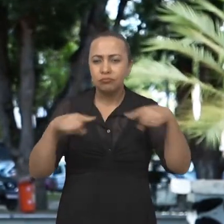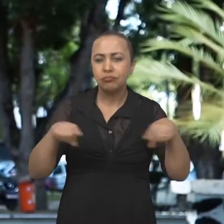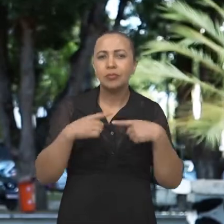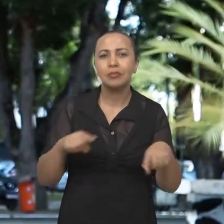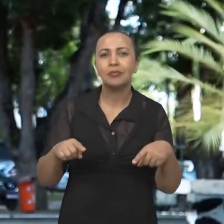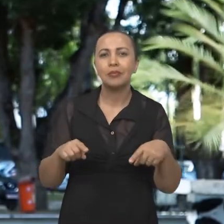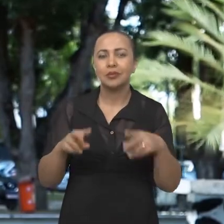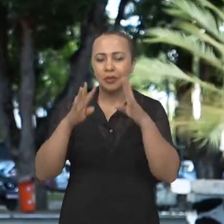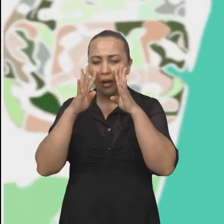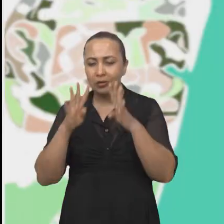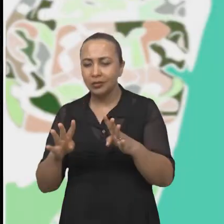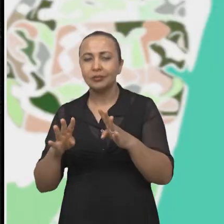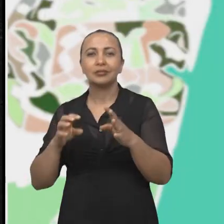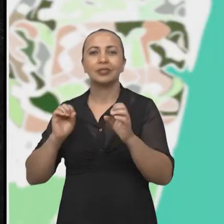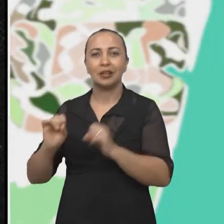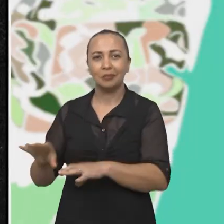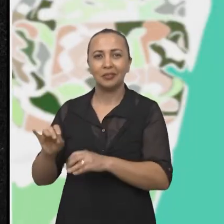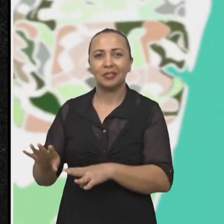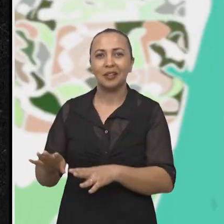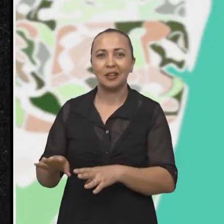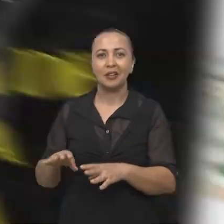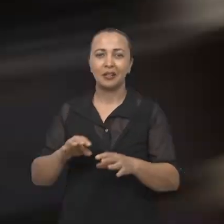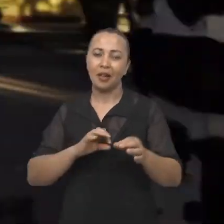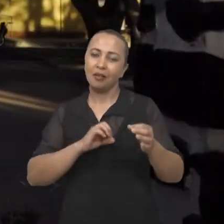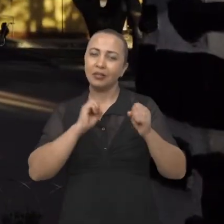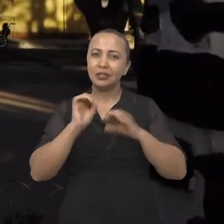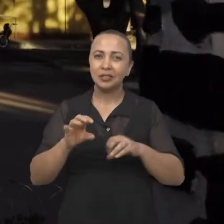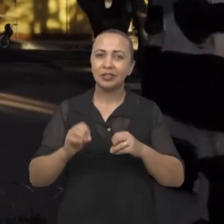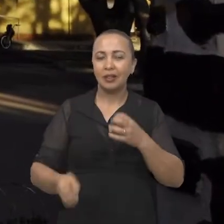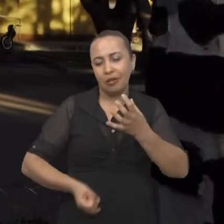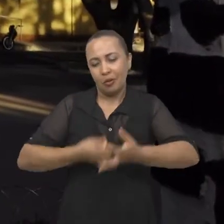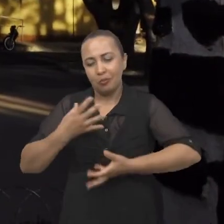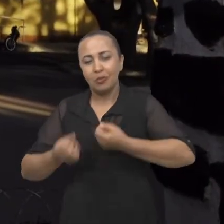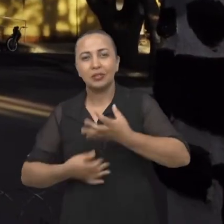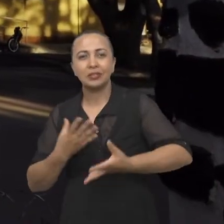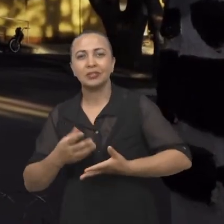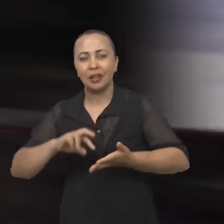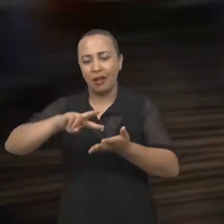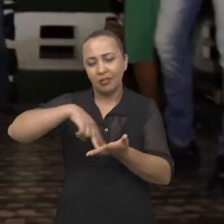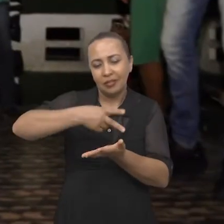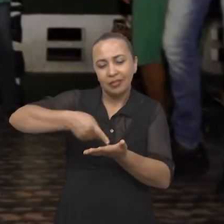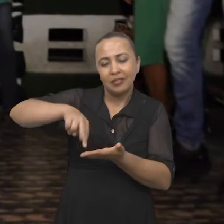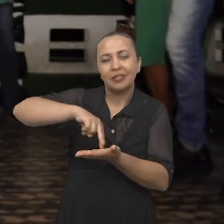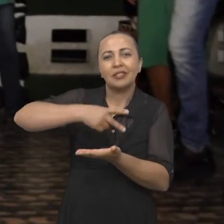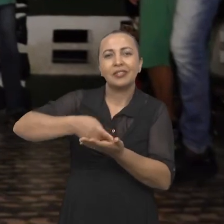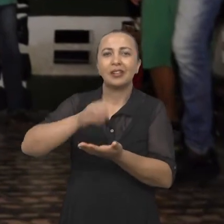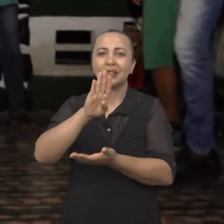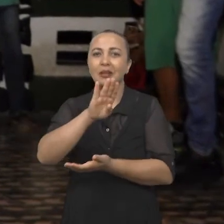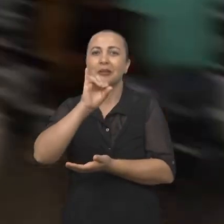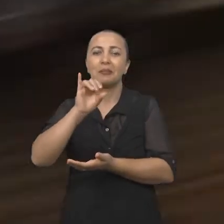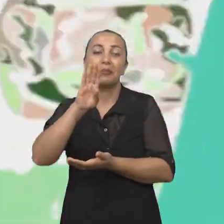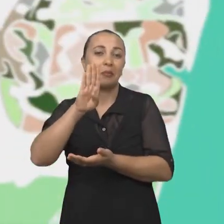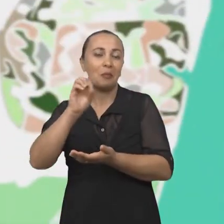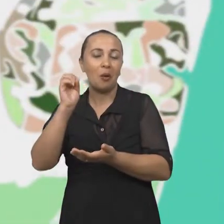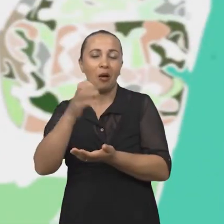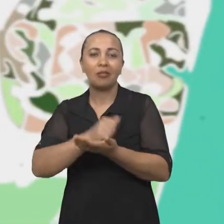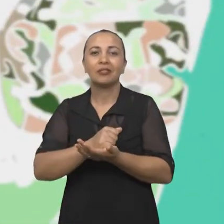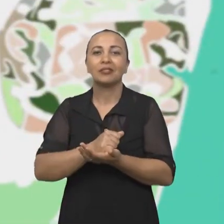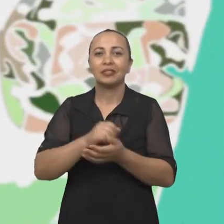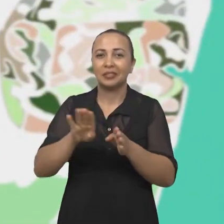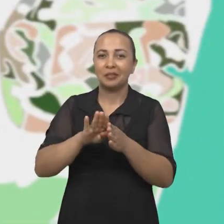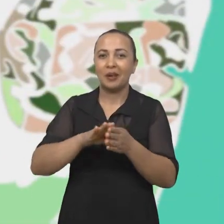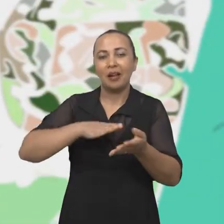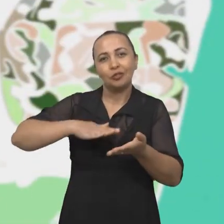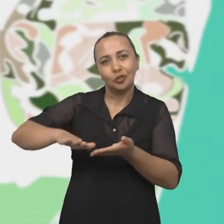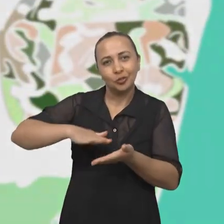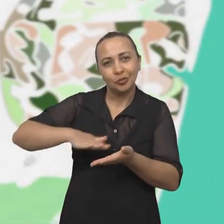perspectiva da educação, fazendo oficinas de rima, oficinas de grafite, de dança, com os b-boys, com as b-girls, e